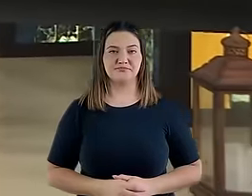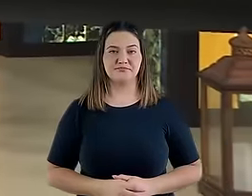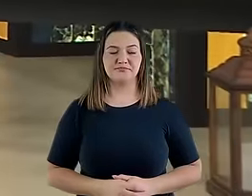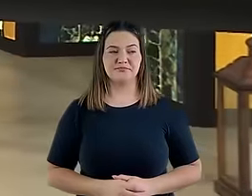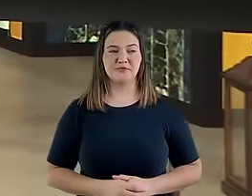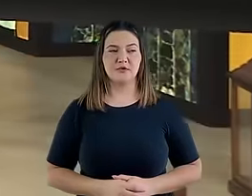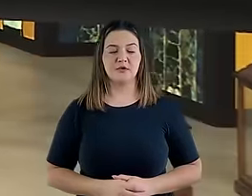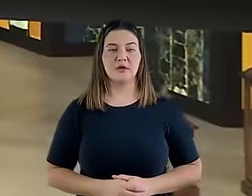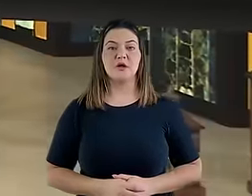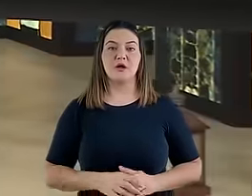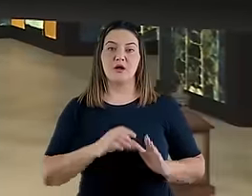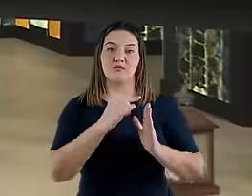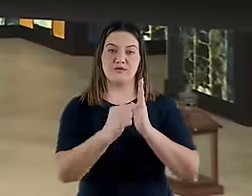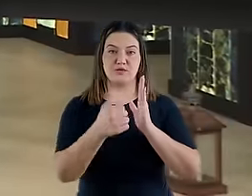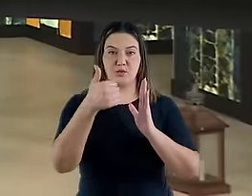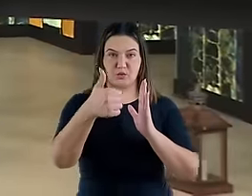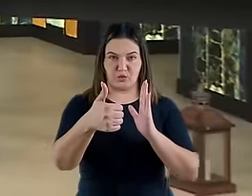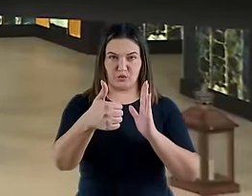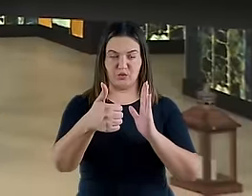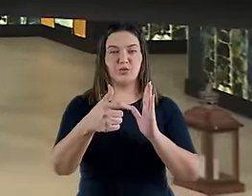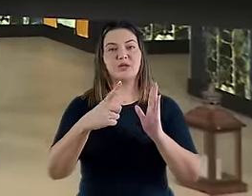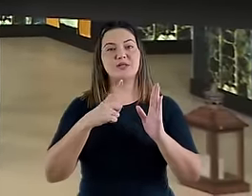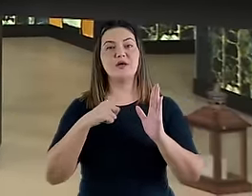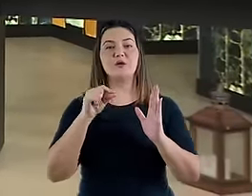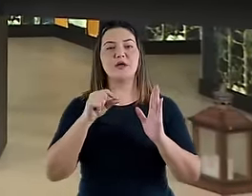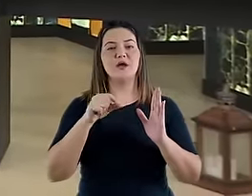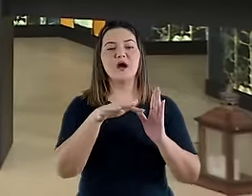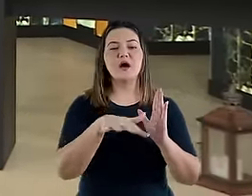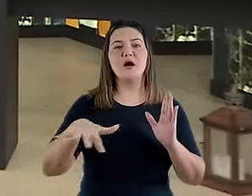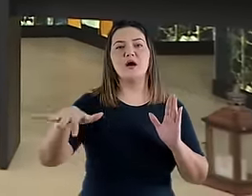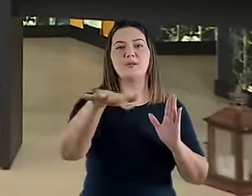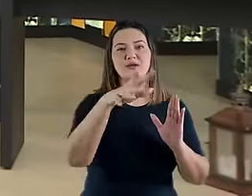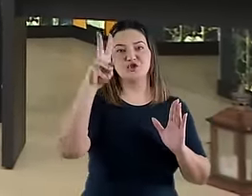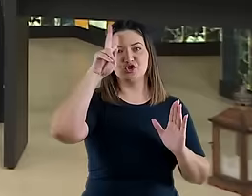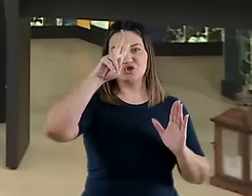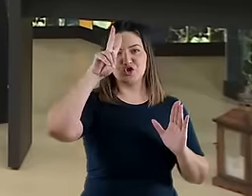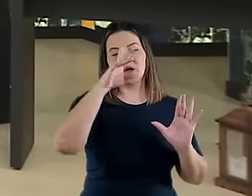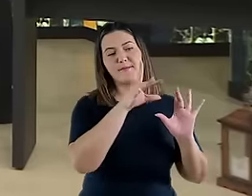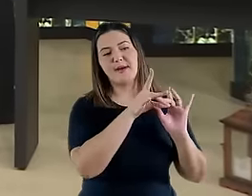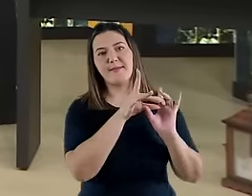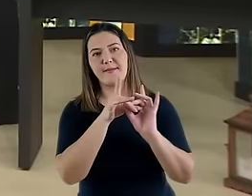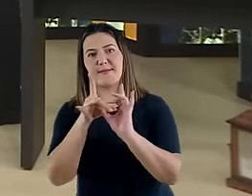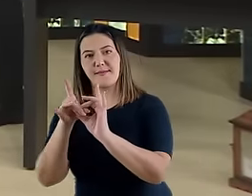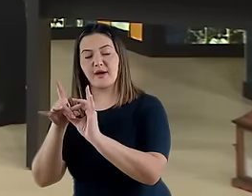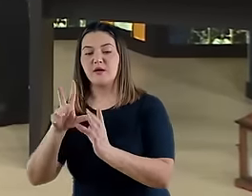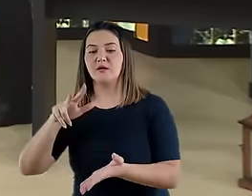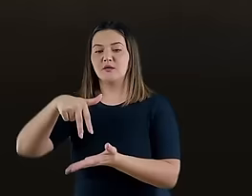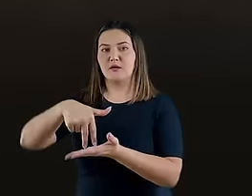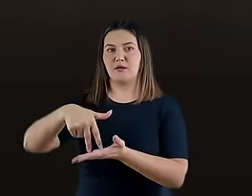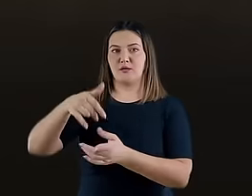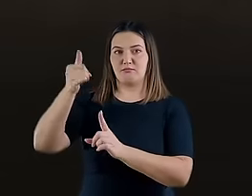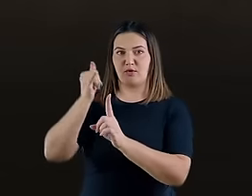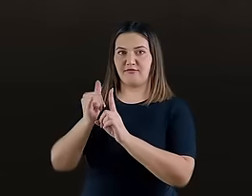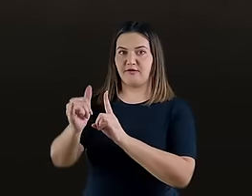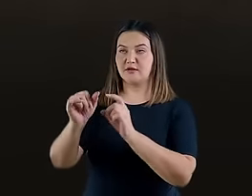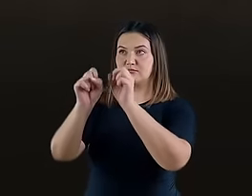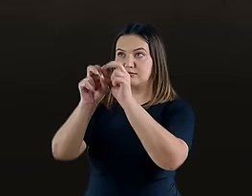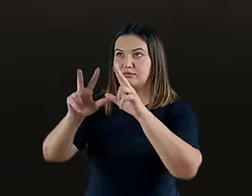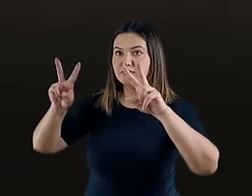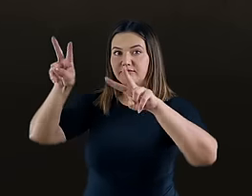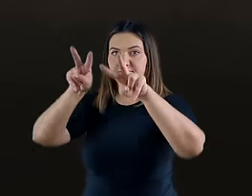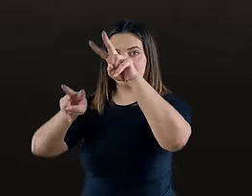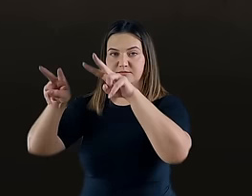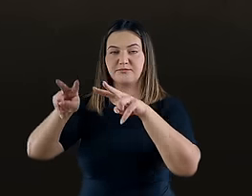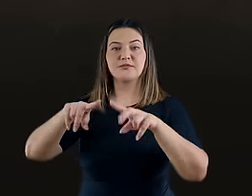estaria assim. No capítulo 10, versículo 1, você tem um ambiente histórico em que aquela visão é dada ao profeta. No capítulo 10,